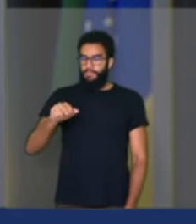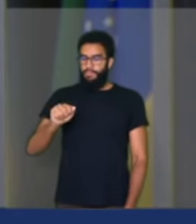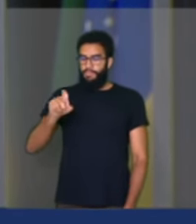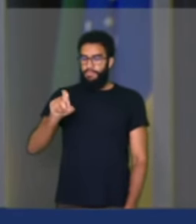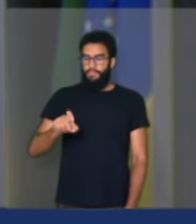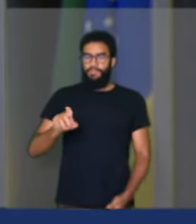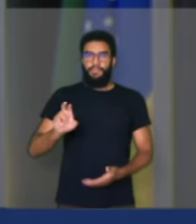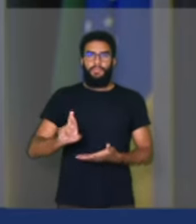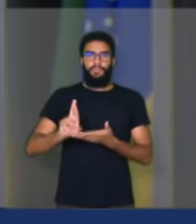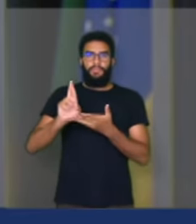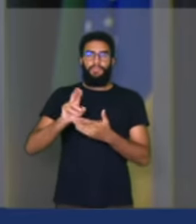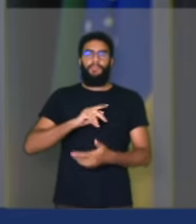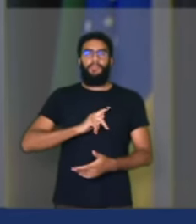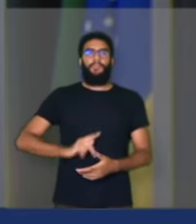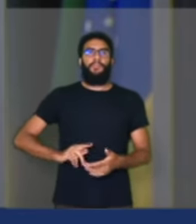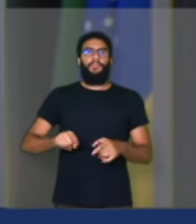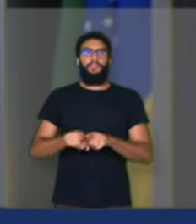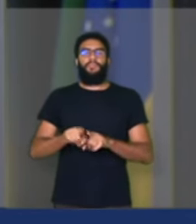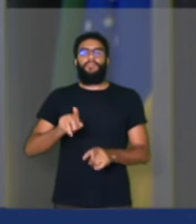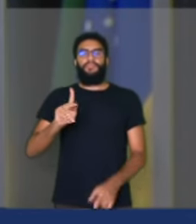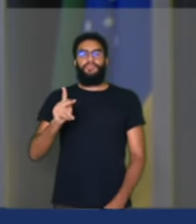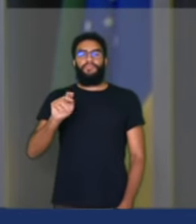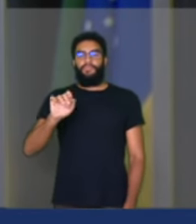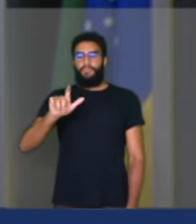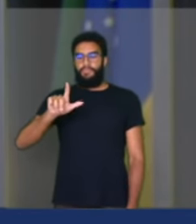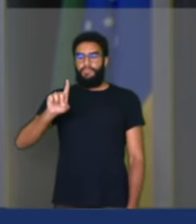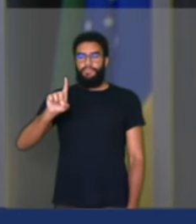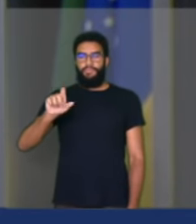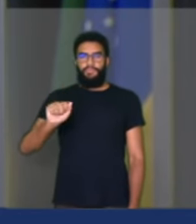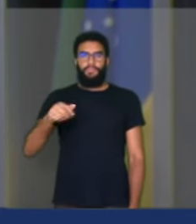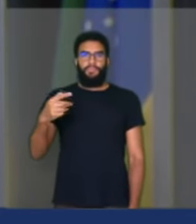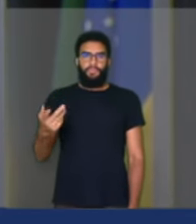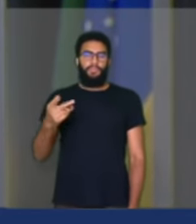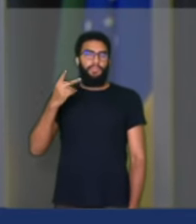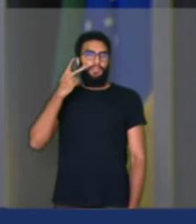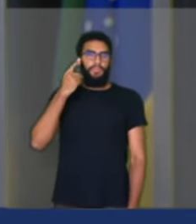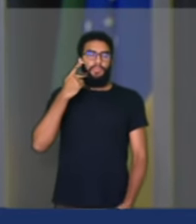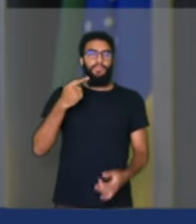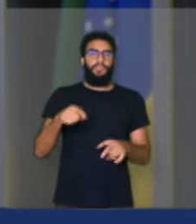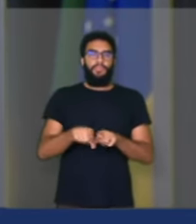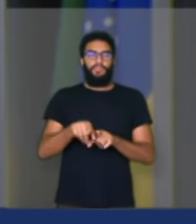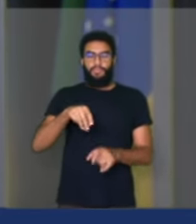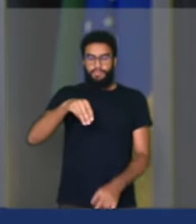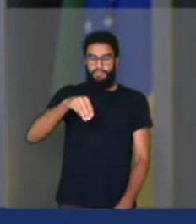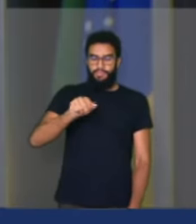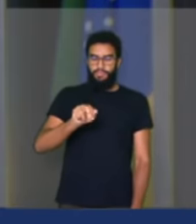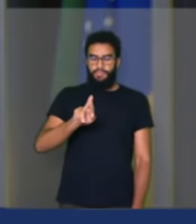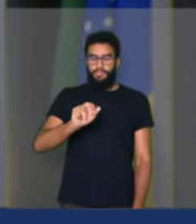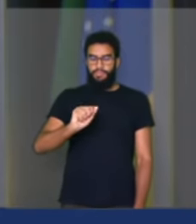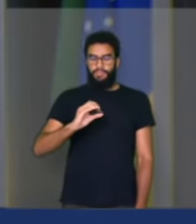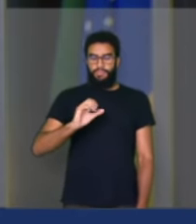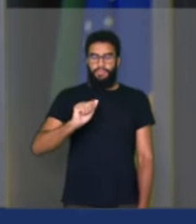Presidente, Ilda Angélica Correio, do Ceará, além da nossa querida Maracanau. Então,